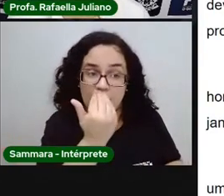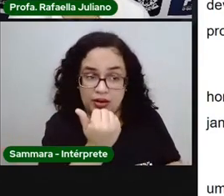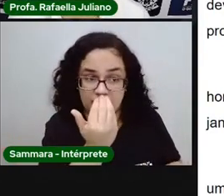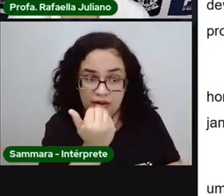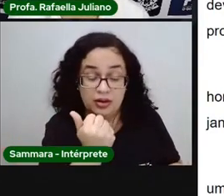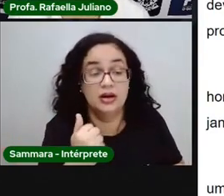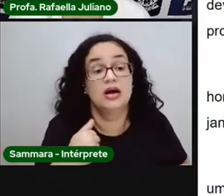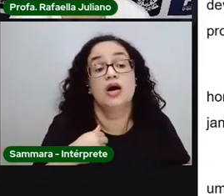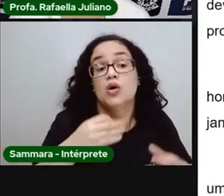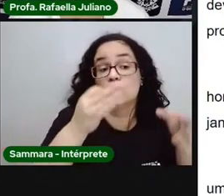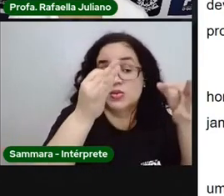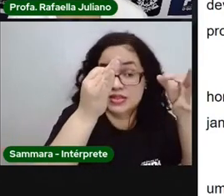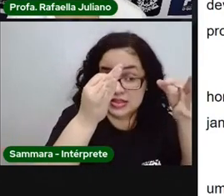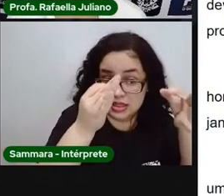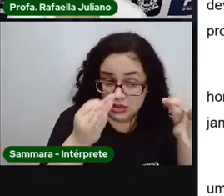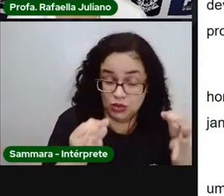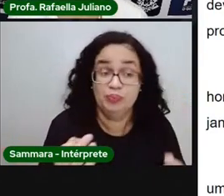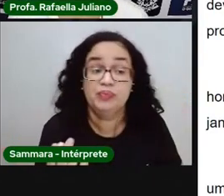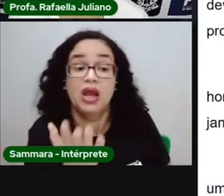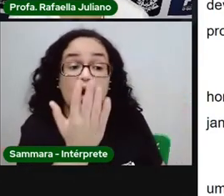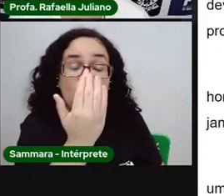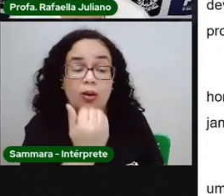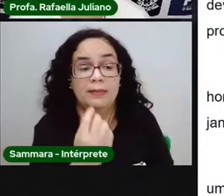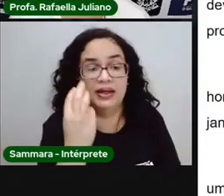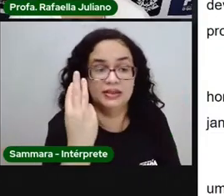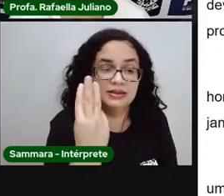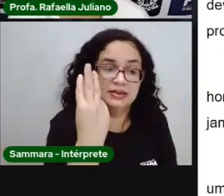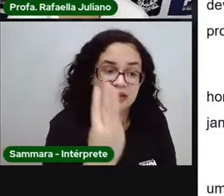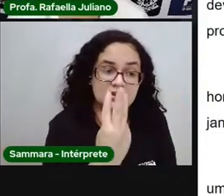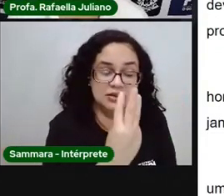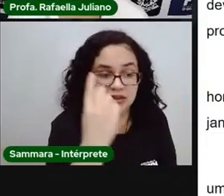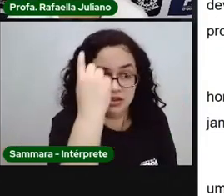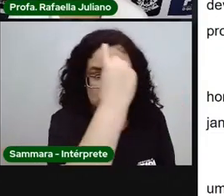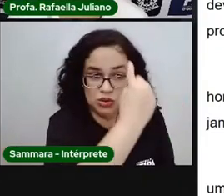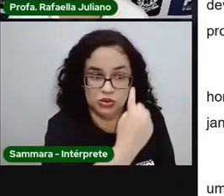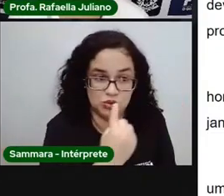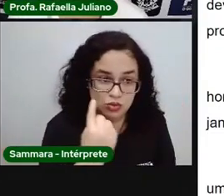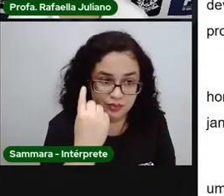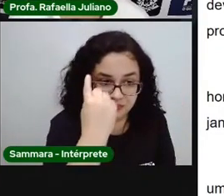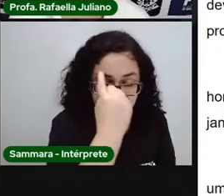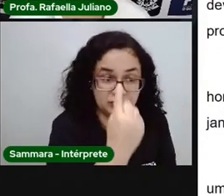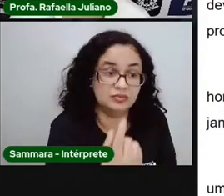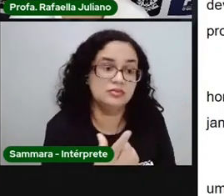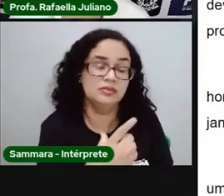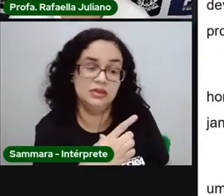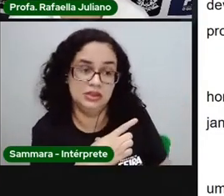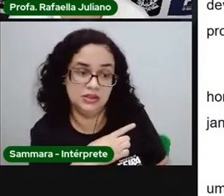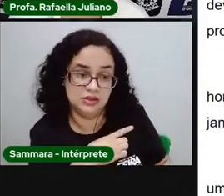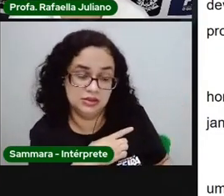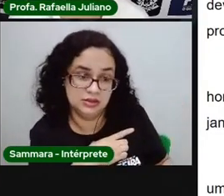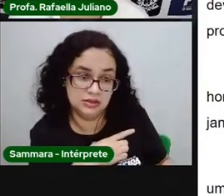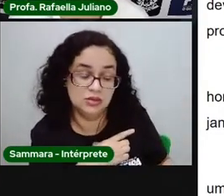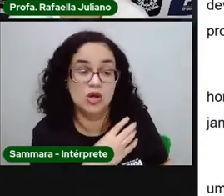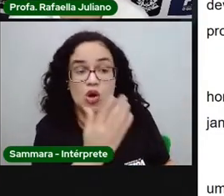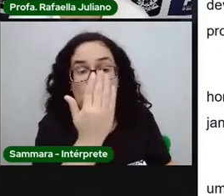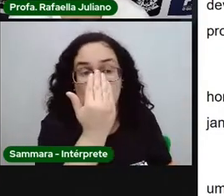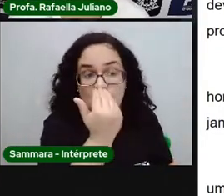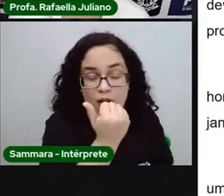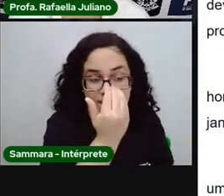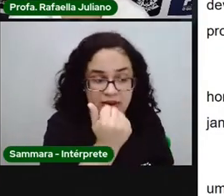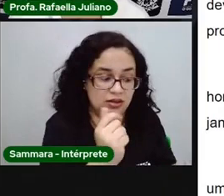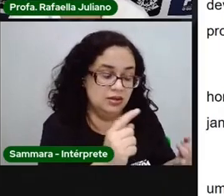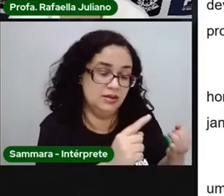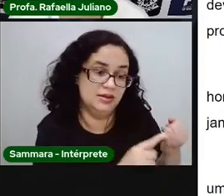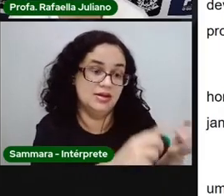O ideal é comer de três em três horas. Sendo assim, devemos realizar as seguintes refeições diárias.